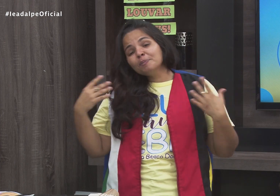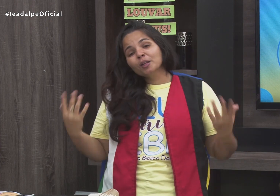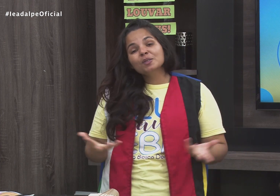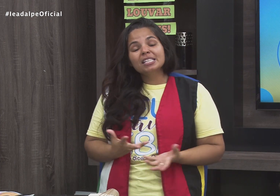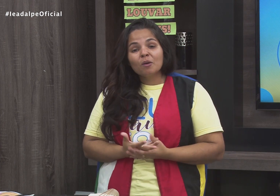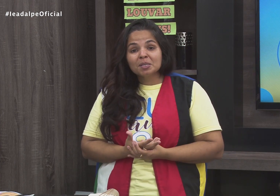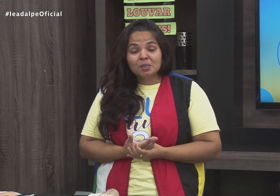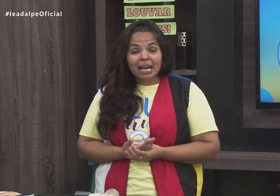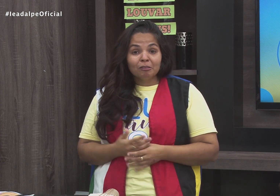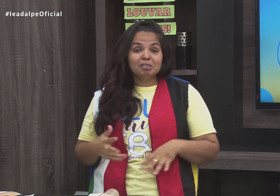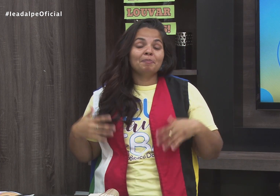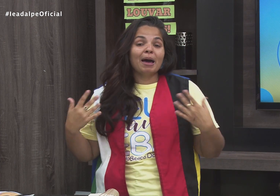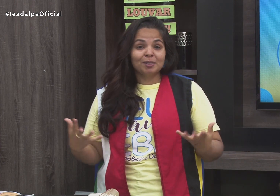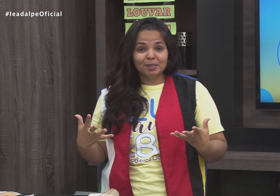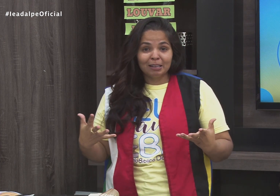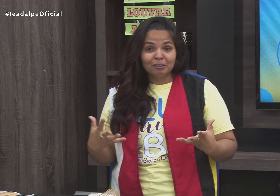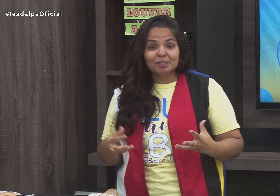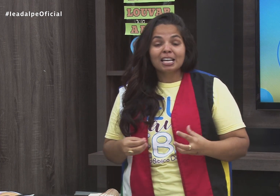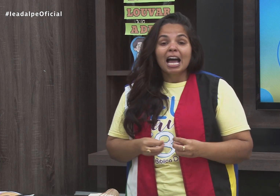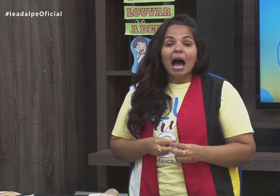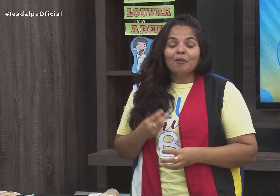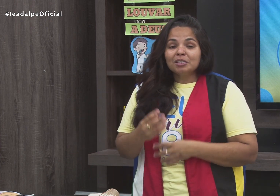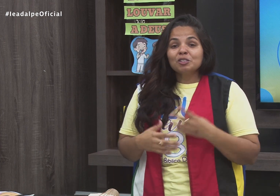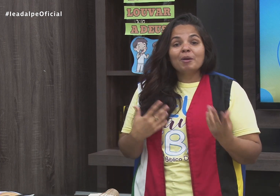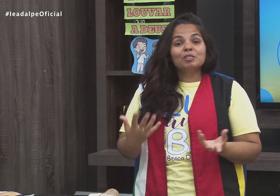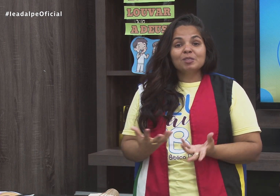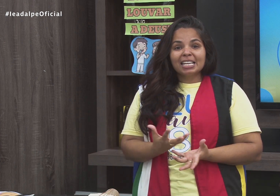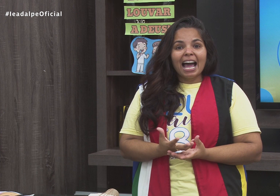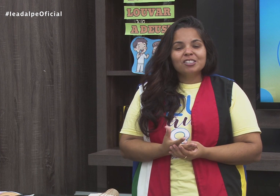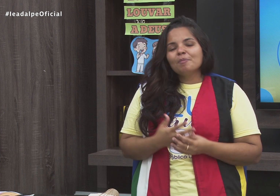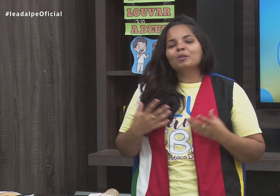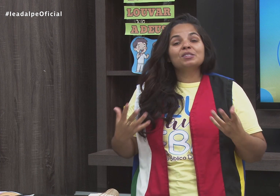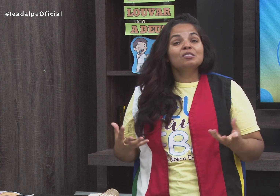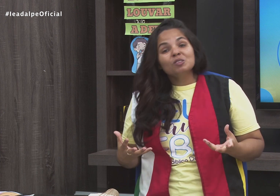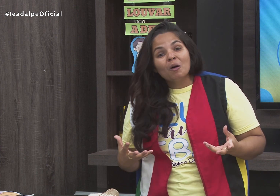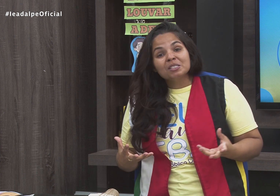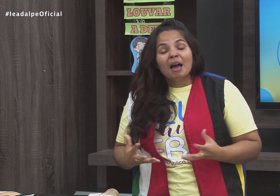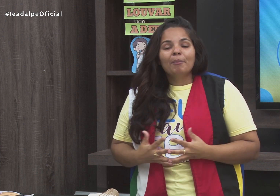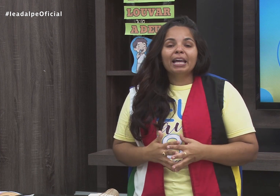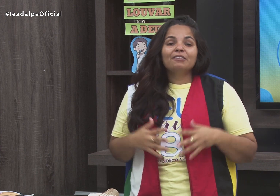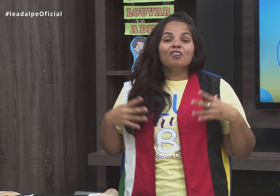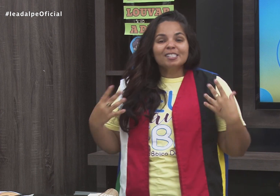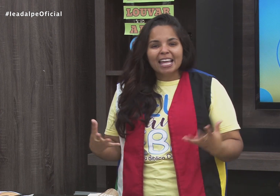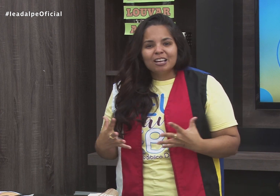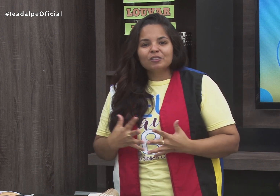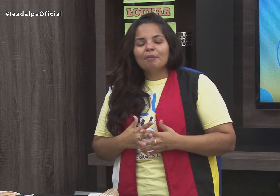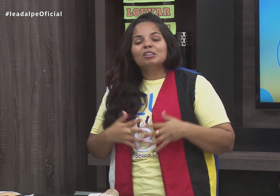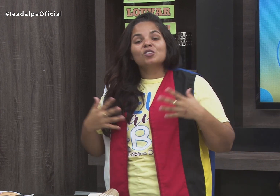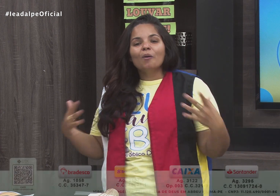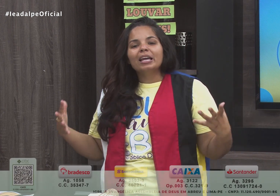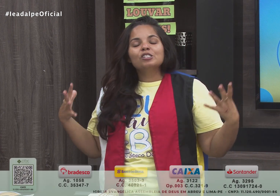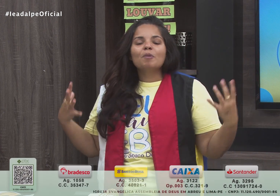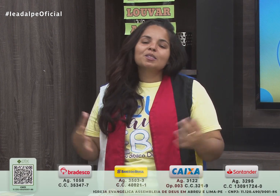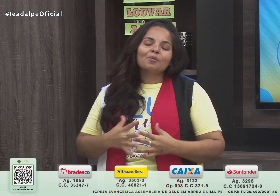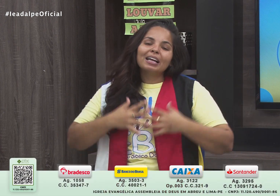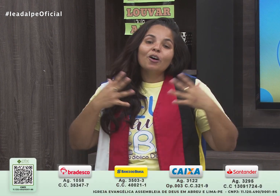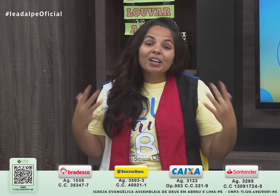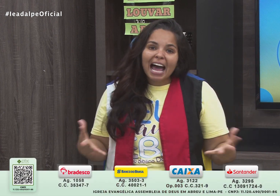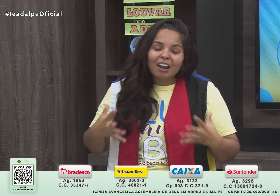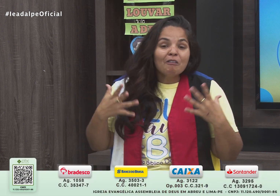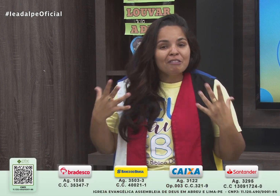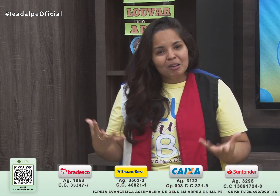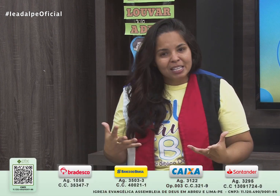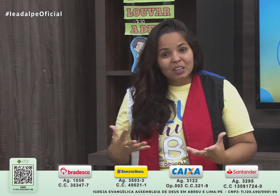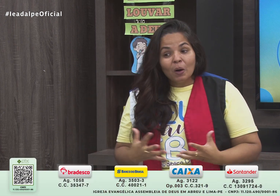tente produzir com seus alunos e para os seus alunos alguns instrumentos musicais que produzem sons para que você, juntamente com eles, possam